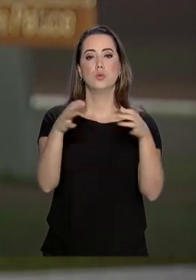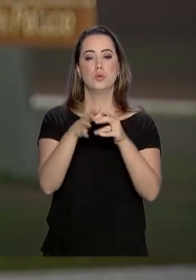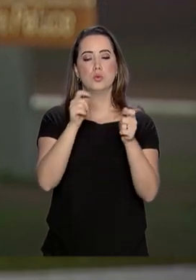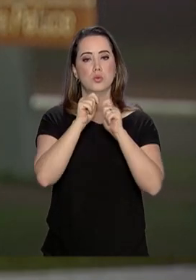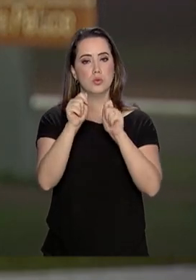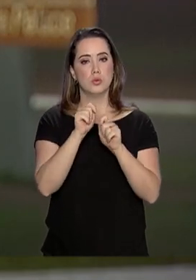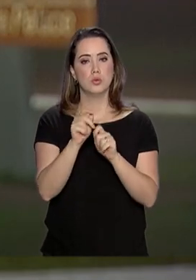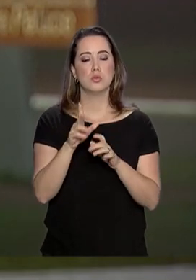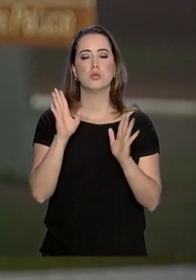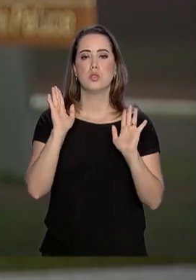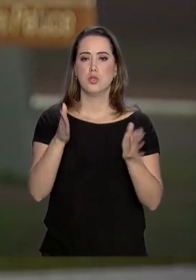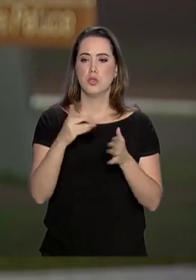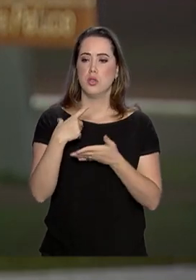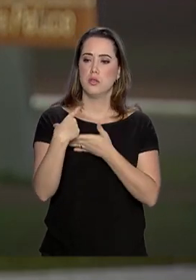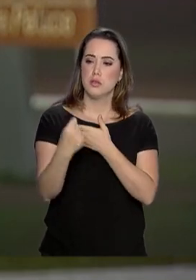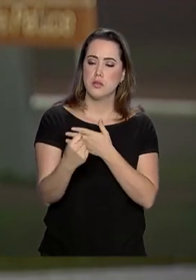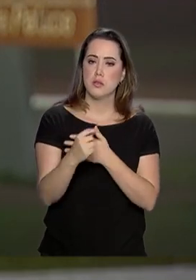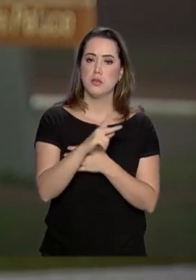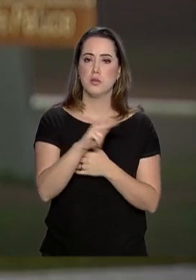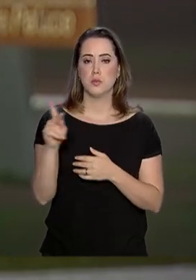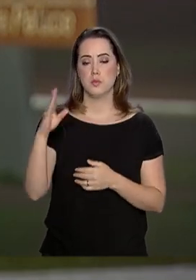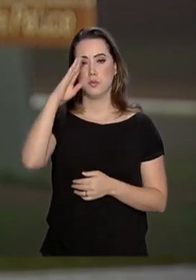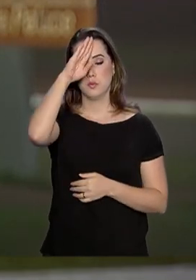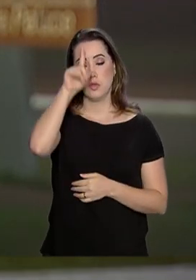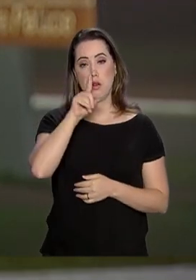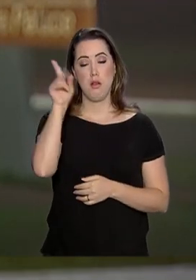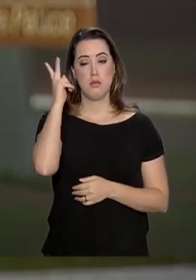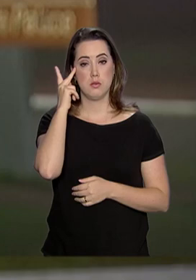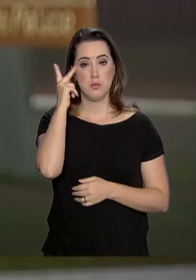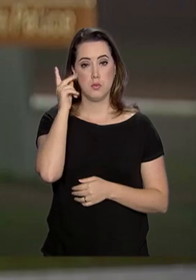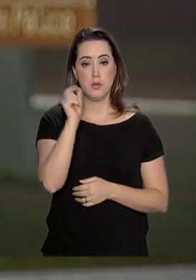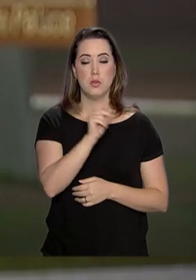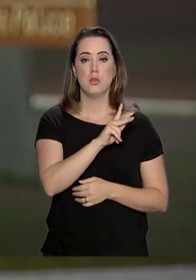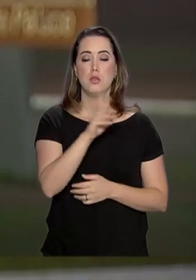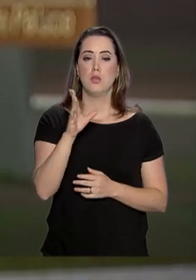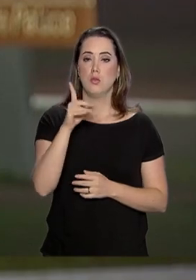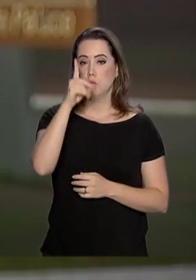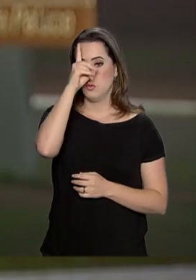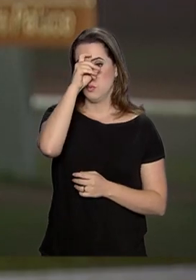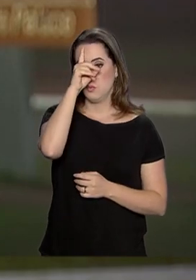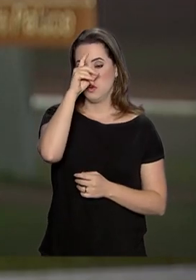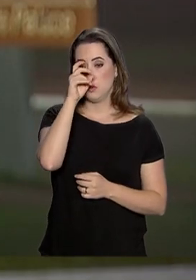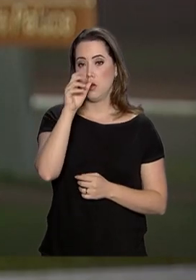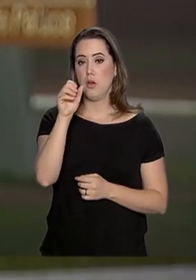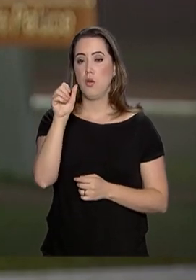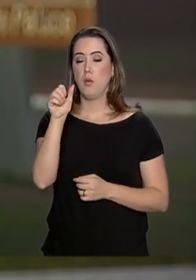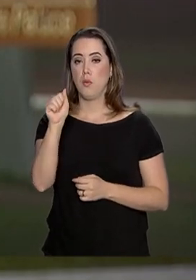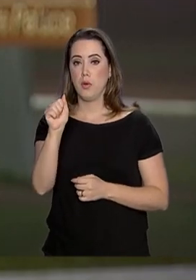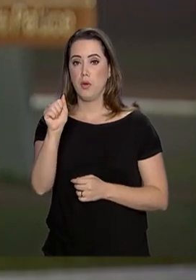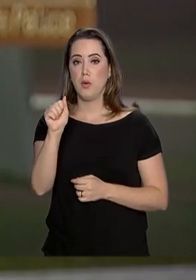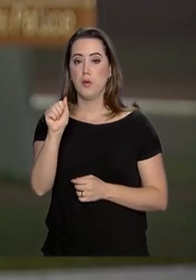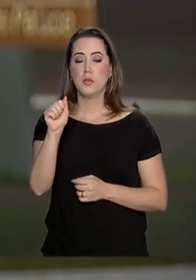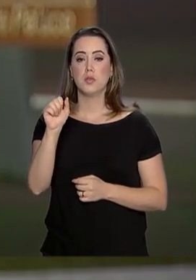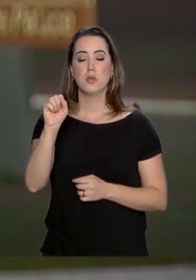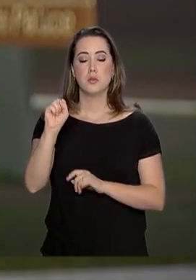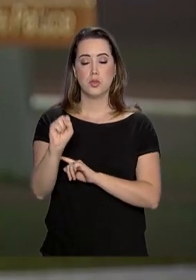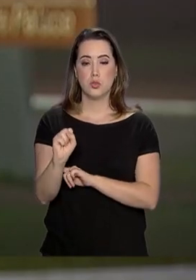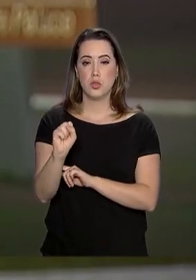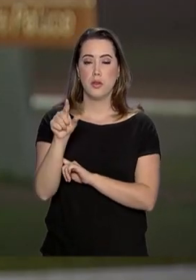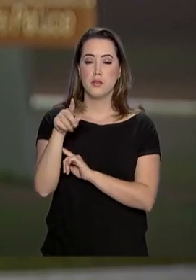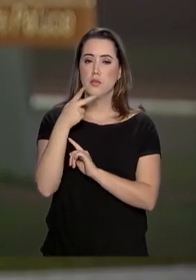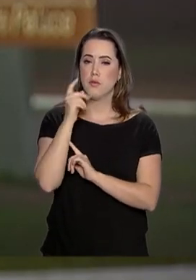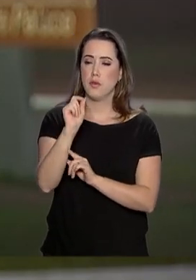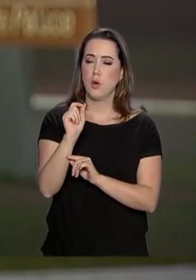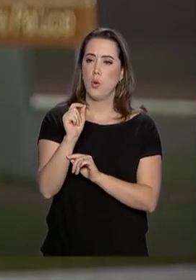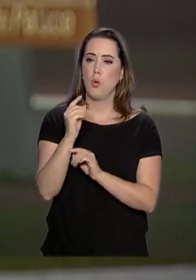logo que o presidente saiu do hospital lá em São Paulo, o hospital Albert Einstein. Ele disse que, ele explicou, né, o